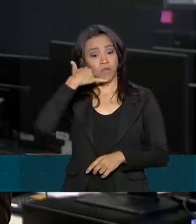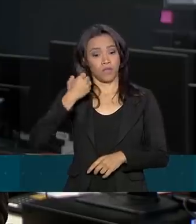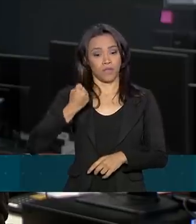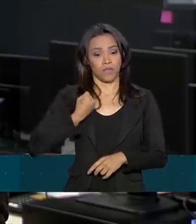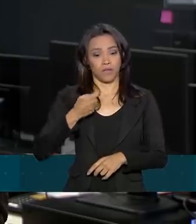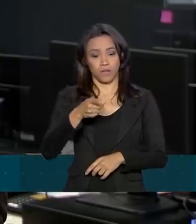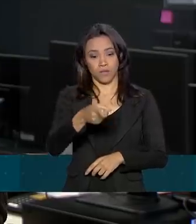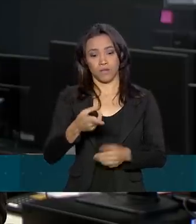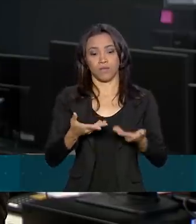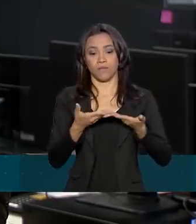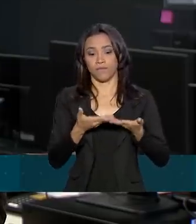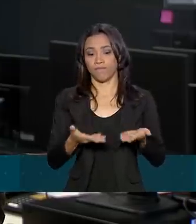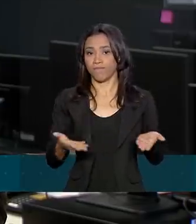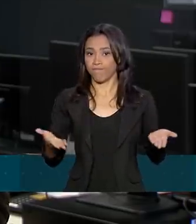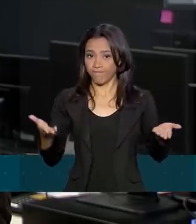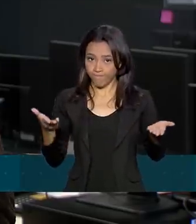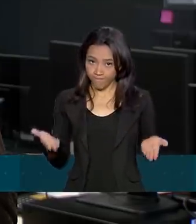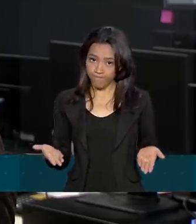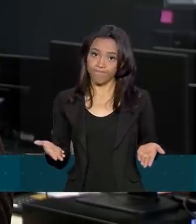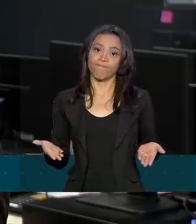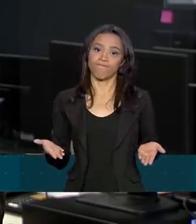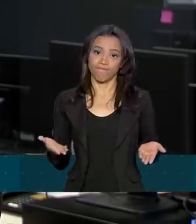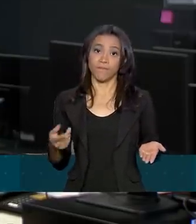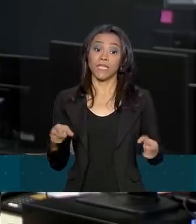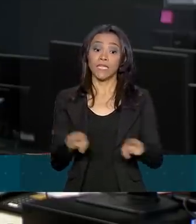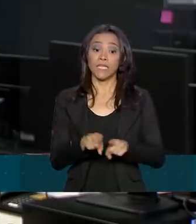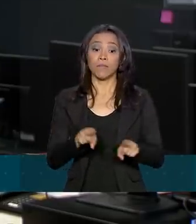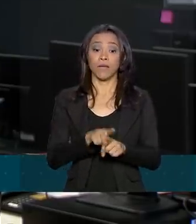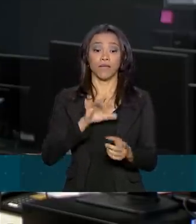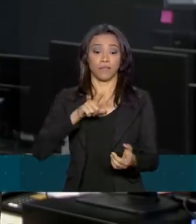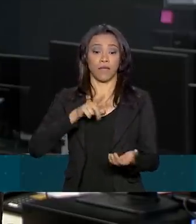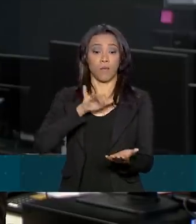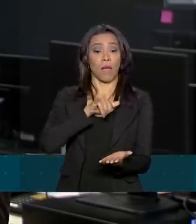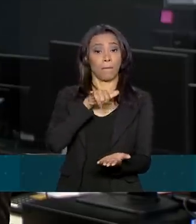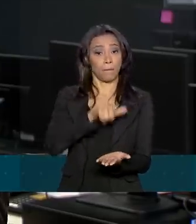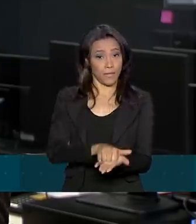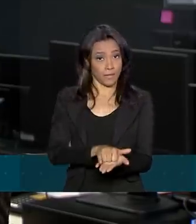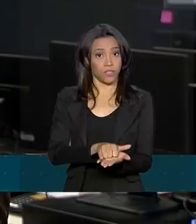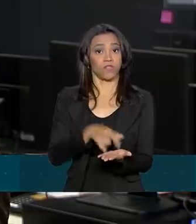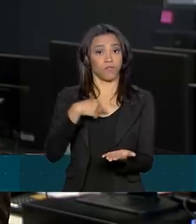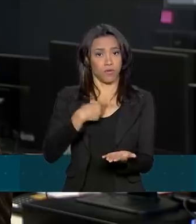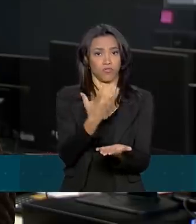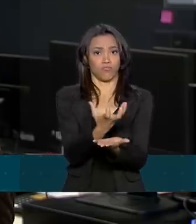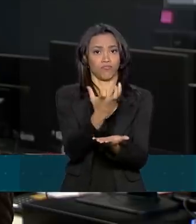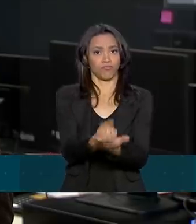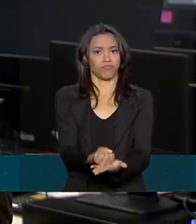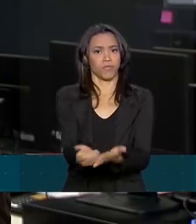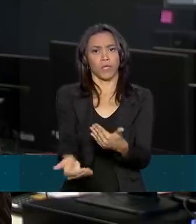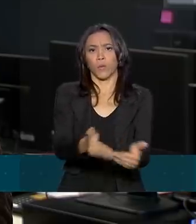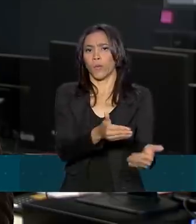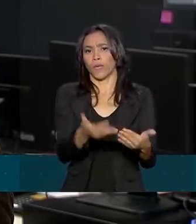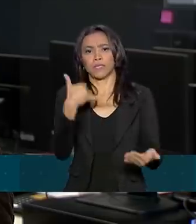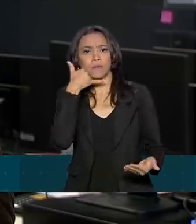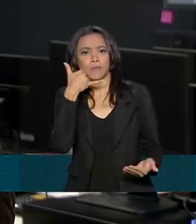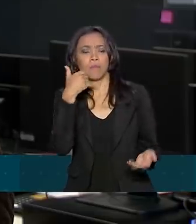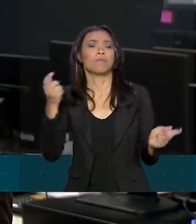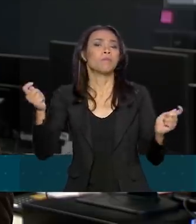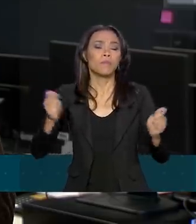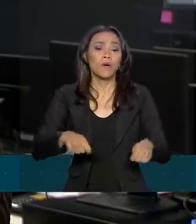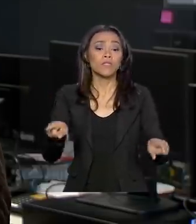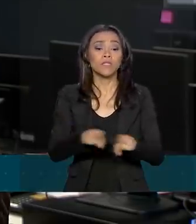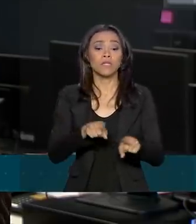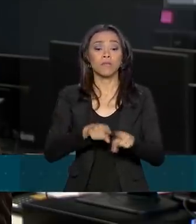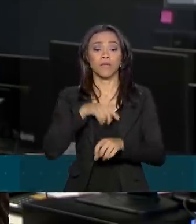724 2019, pelo aplicativo do FGTS, que pode ser baixado em qualquer celular, e pelo